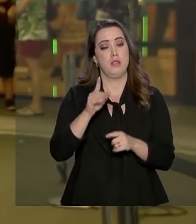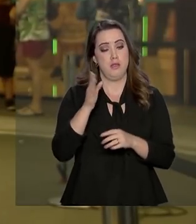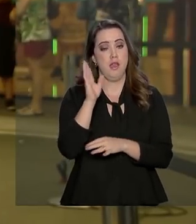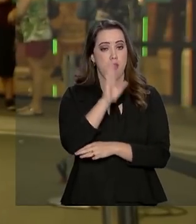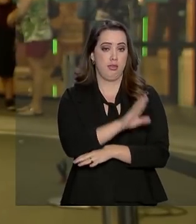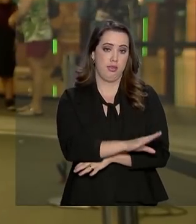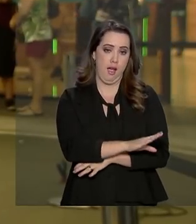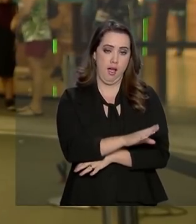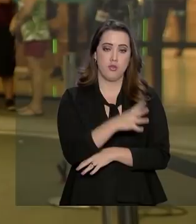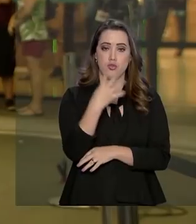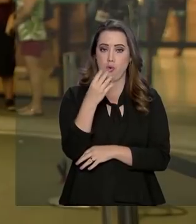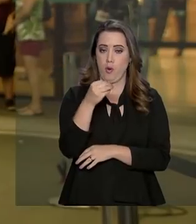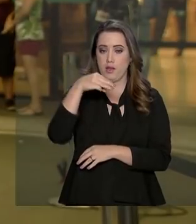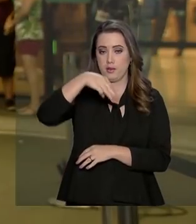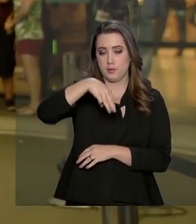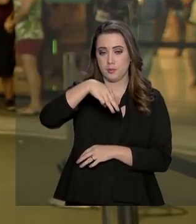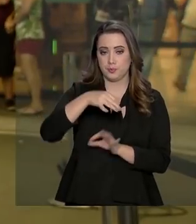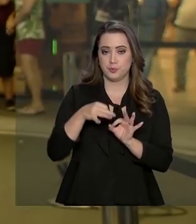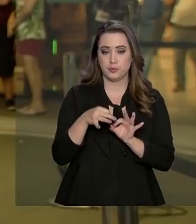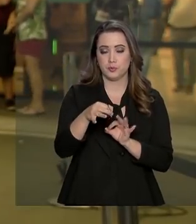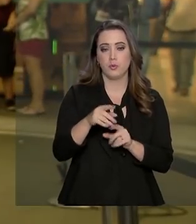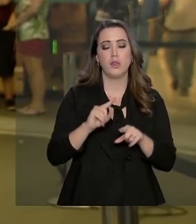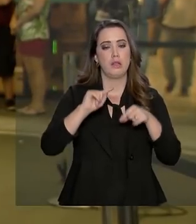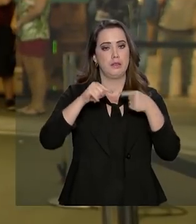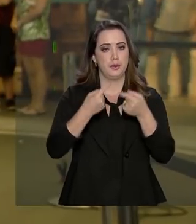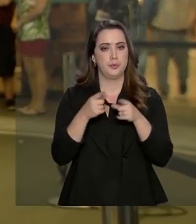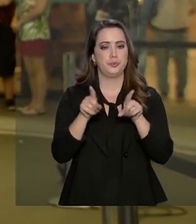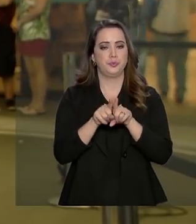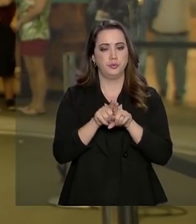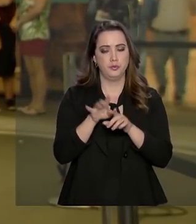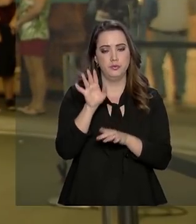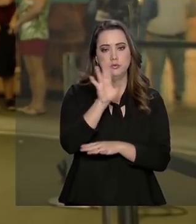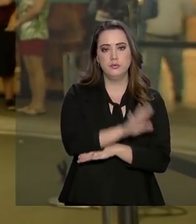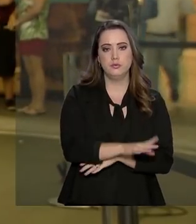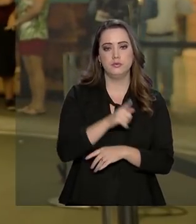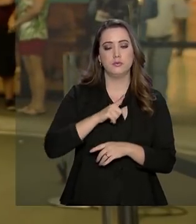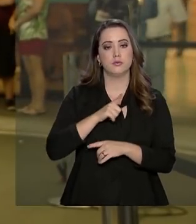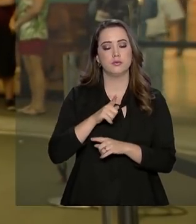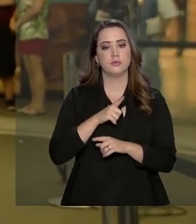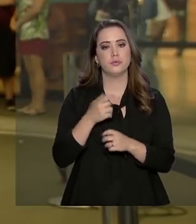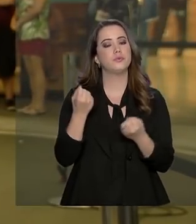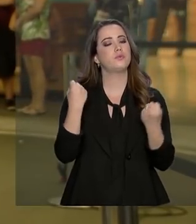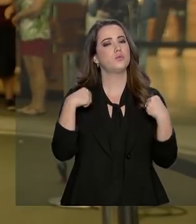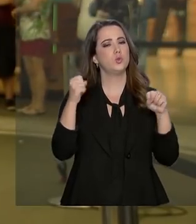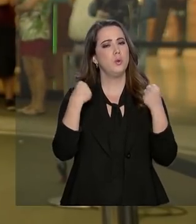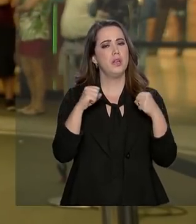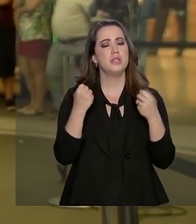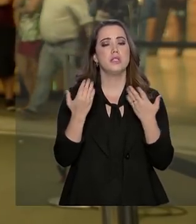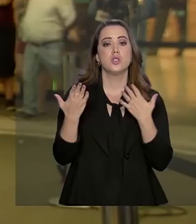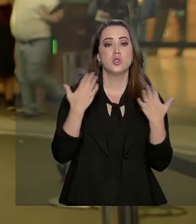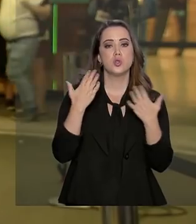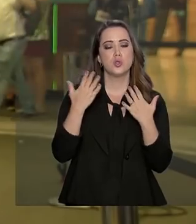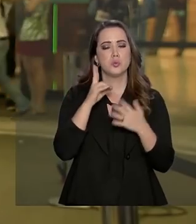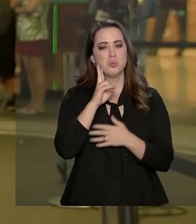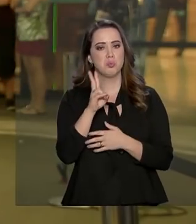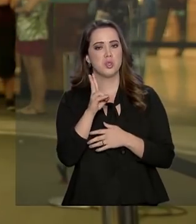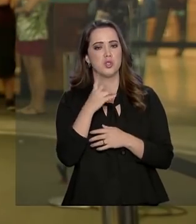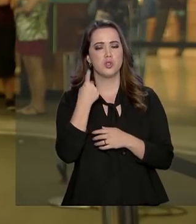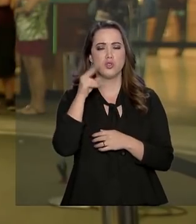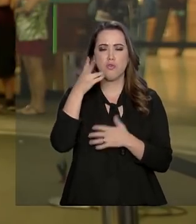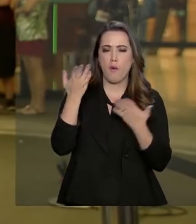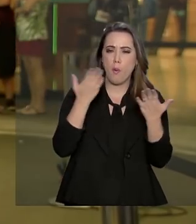metros no período da tarde. Depois, à tarde, o presidente fez exercício em um aparelho bastante peculiar,